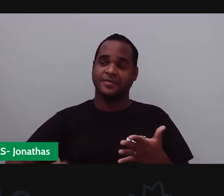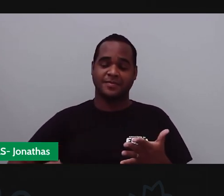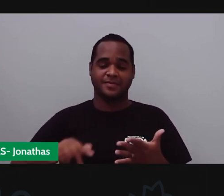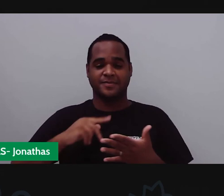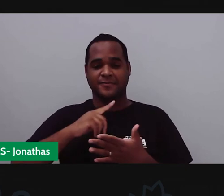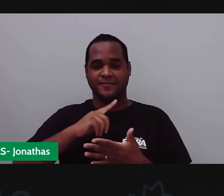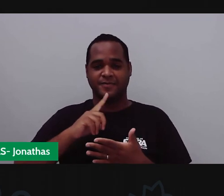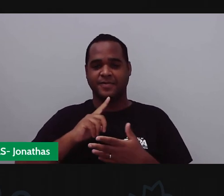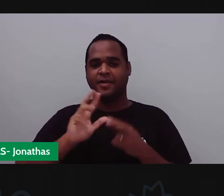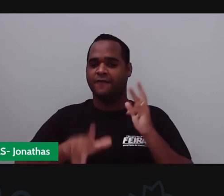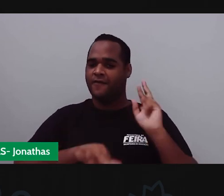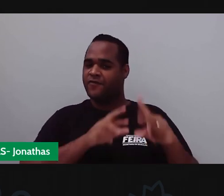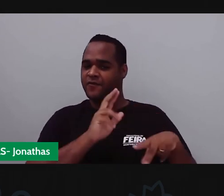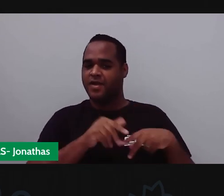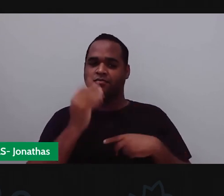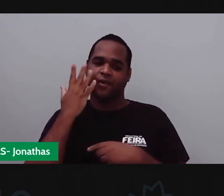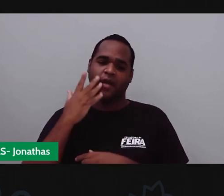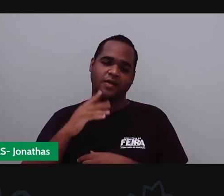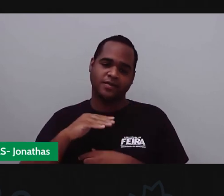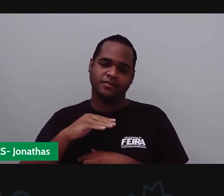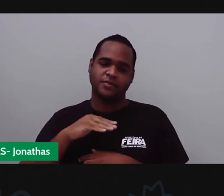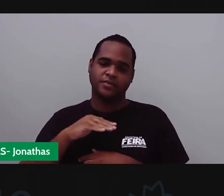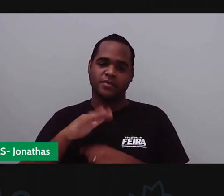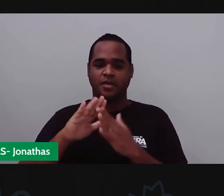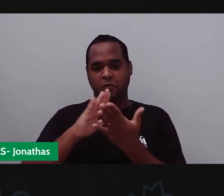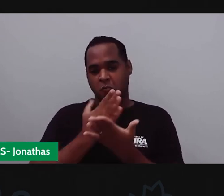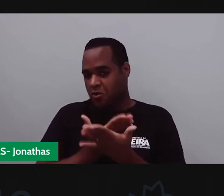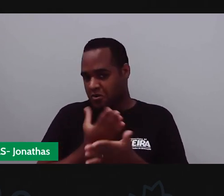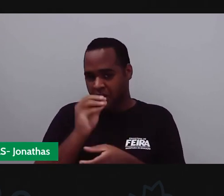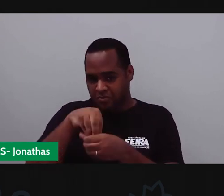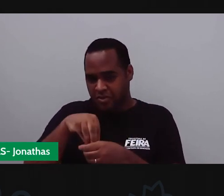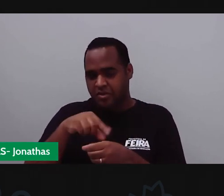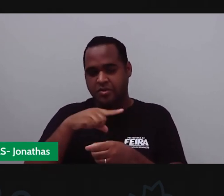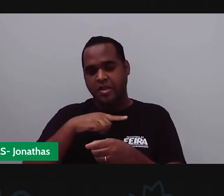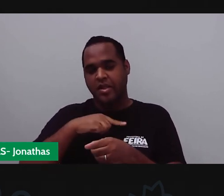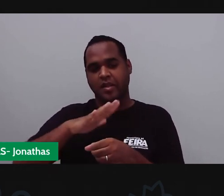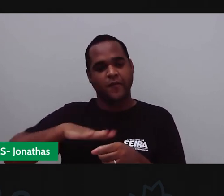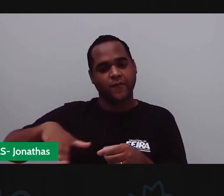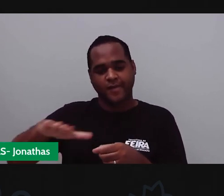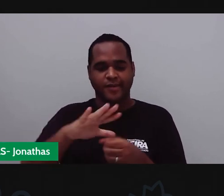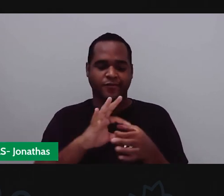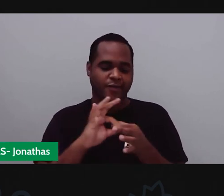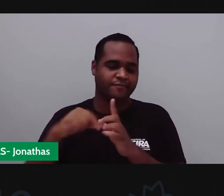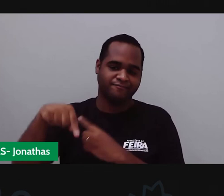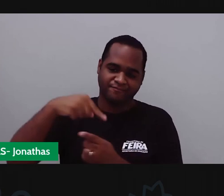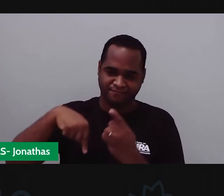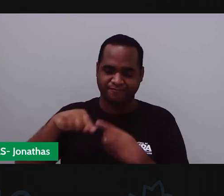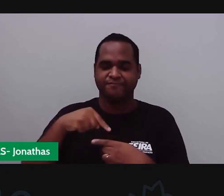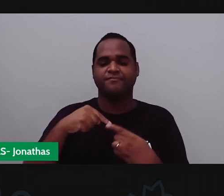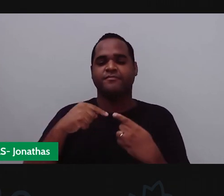principalmente aí entre as crianças, nas escolas, nos ambientes de convivência